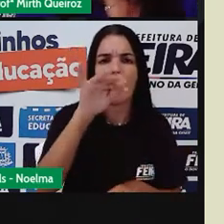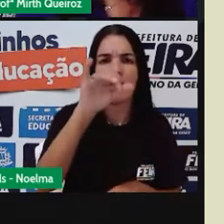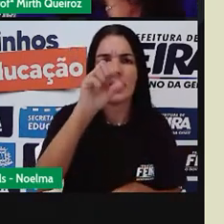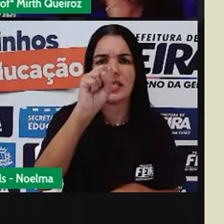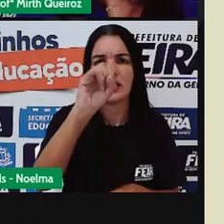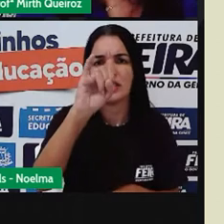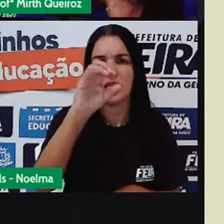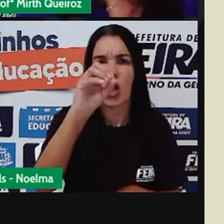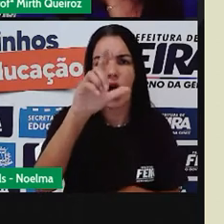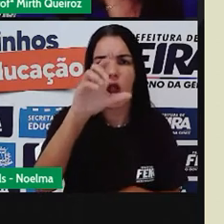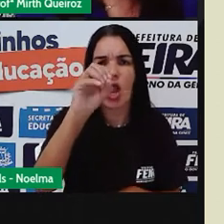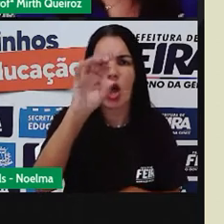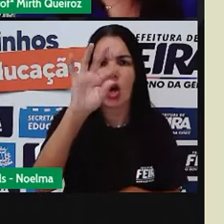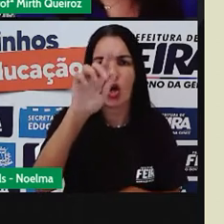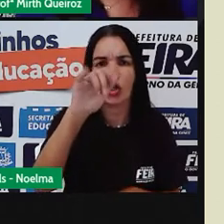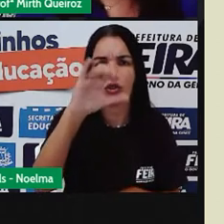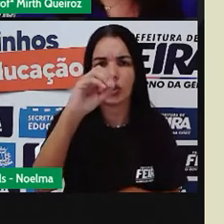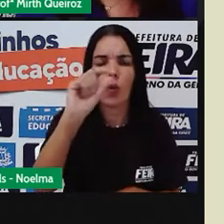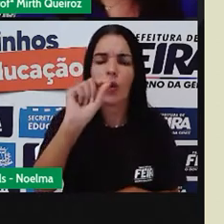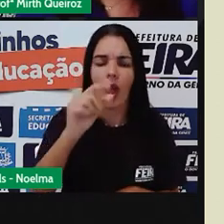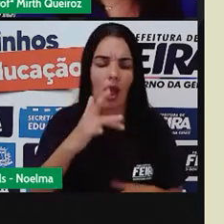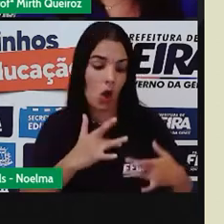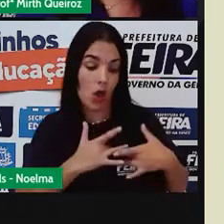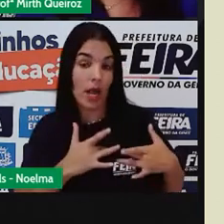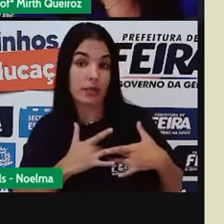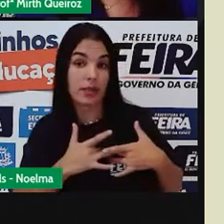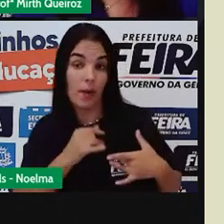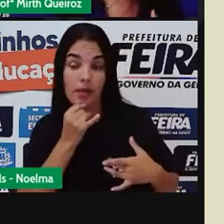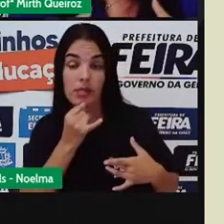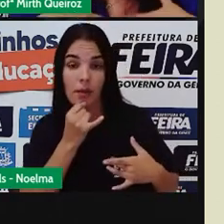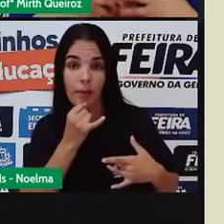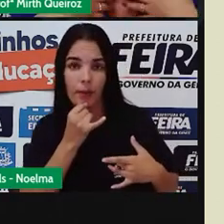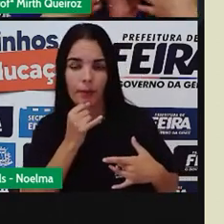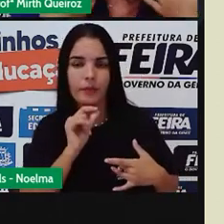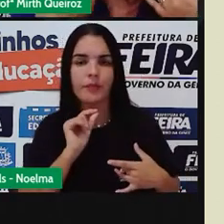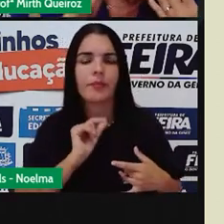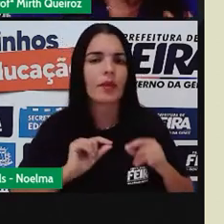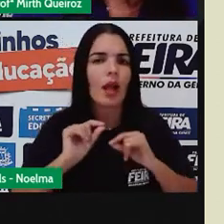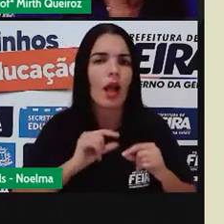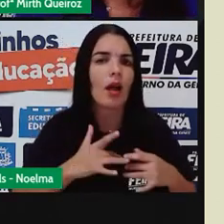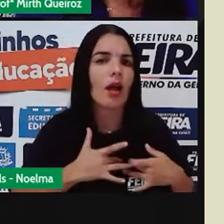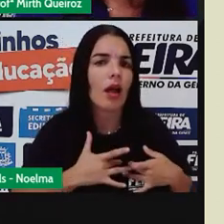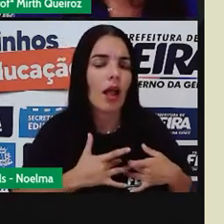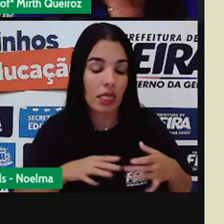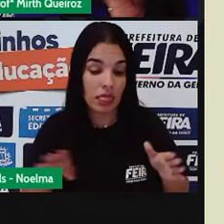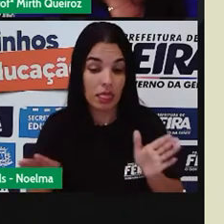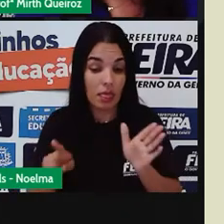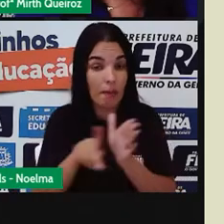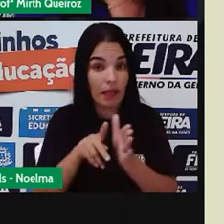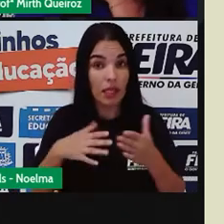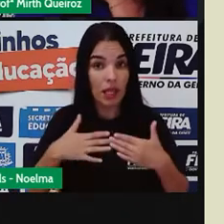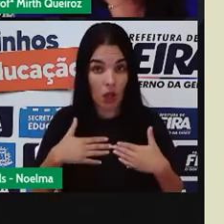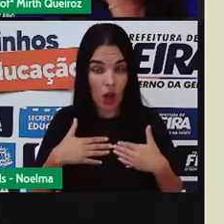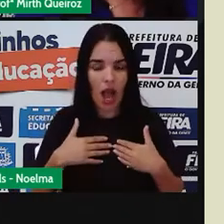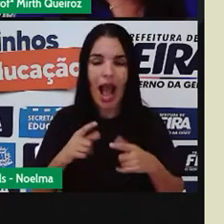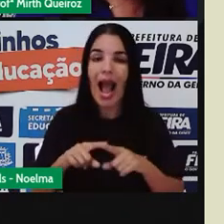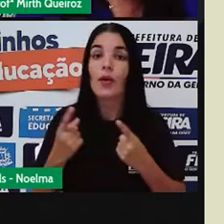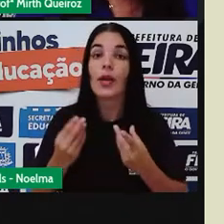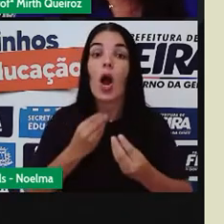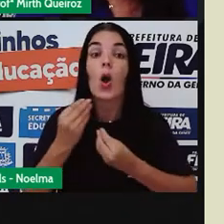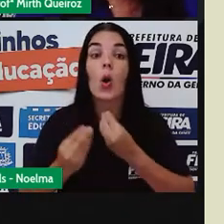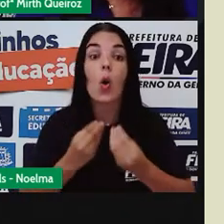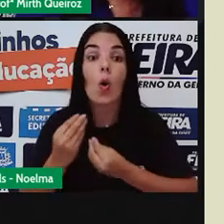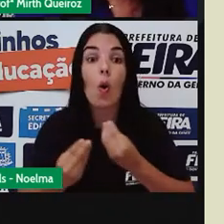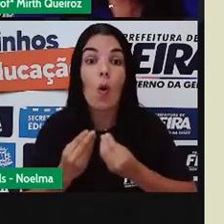coração é um órgão, é uma parte biológica da gente. Agora, a forma como o nosso coração funciona, já é uma